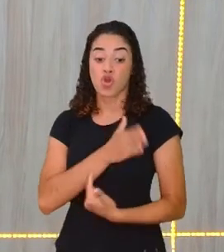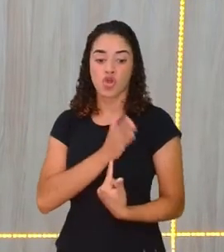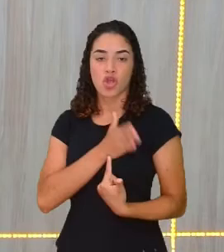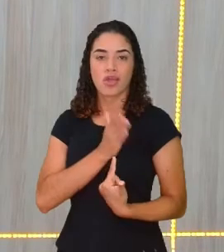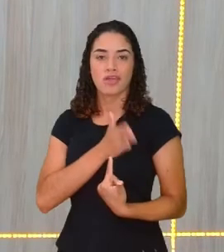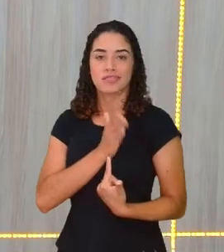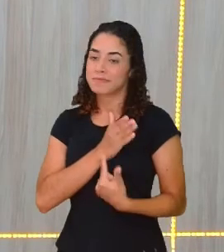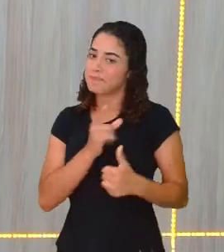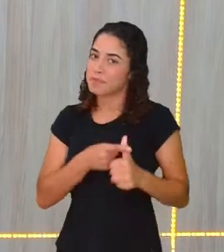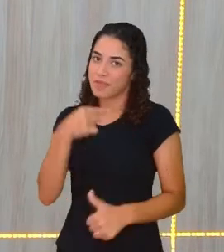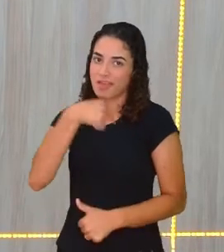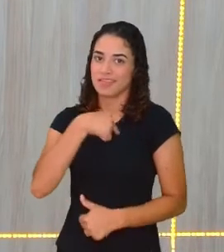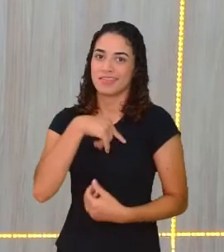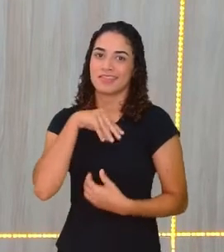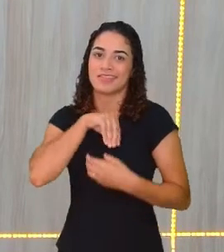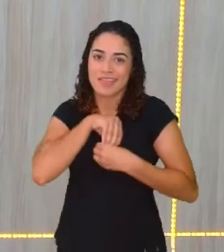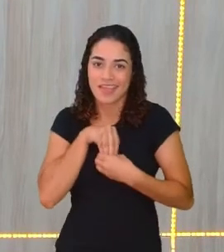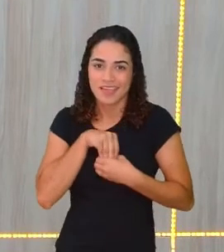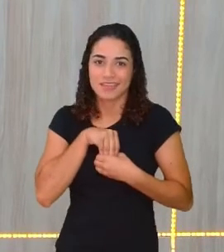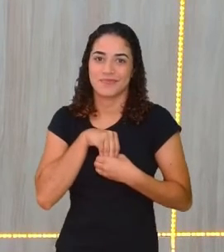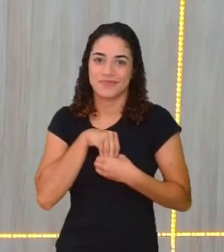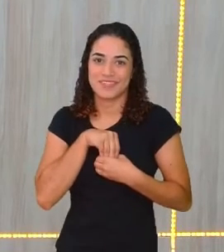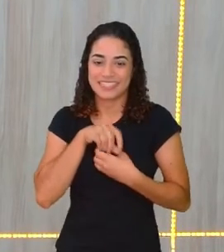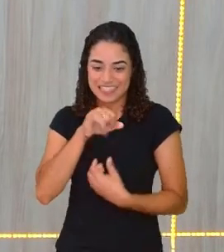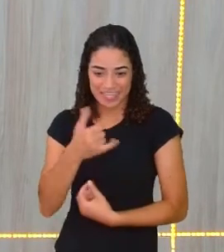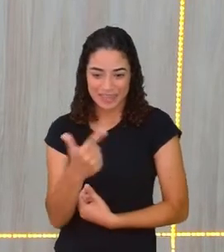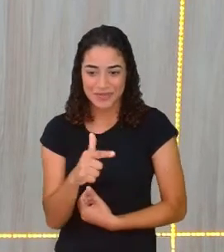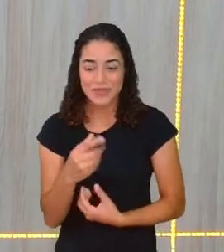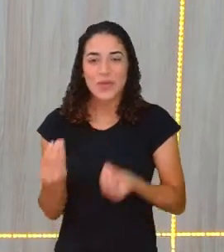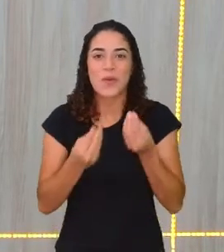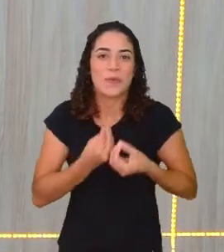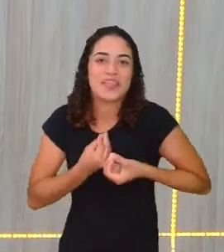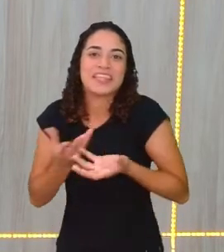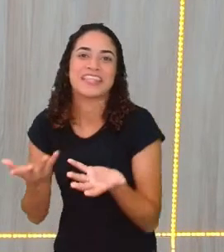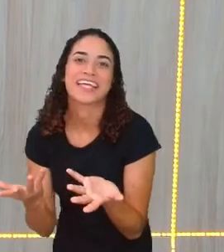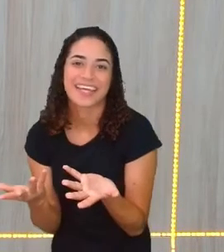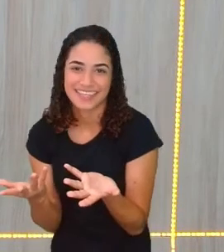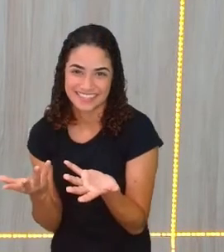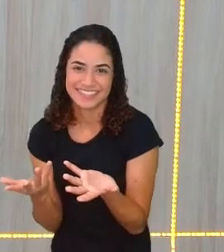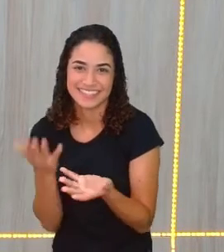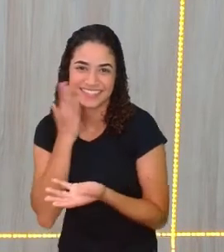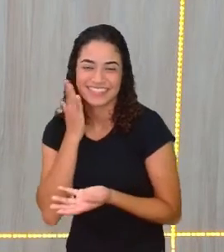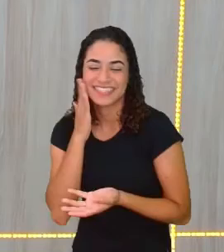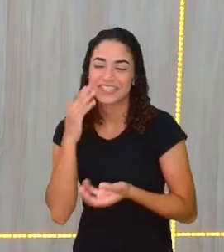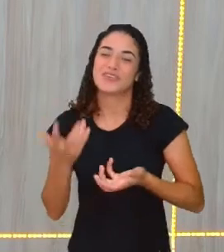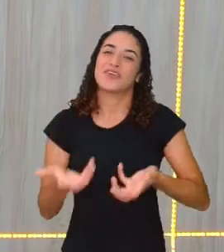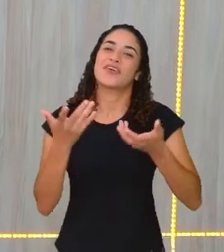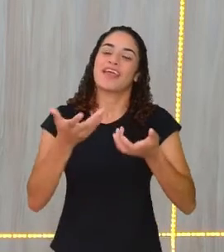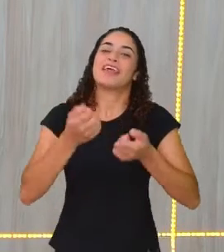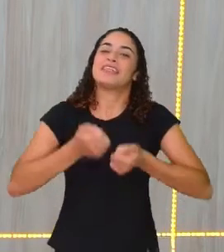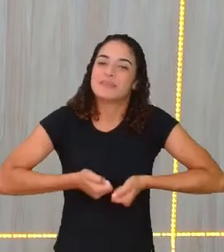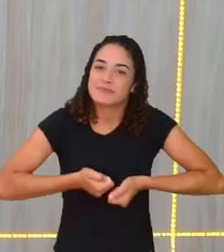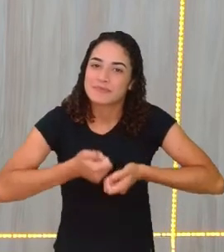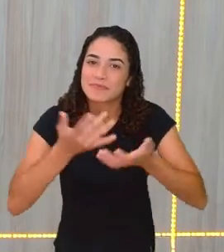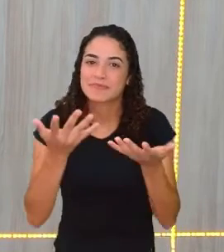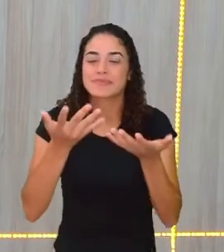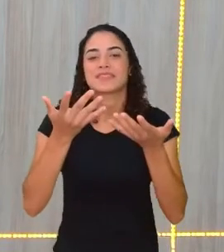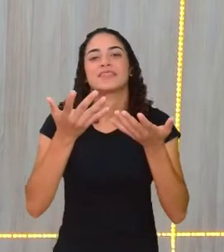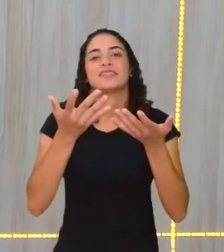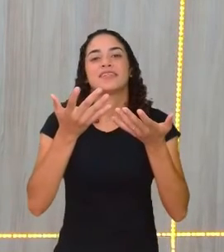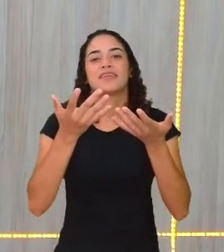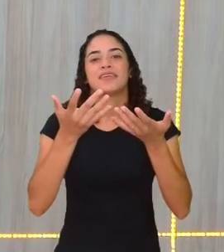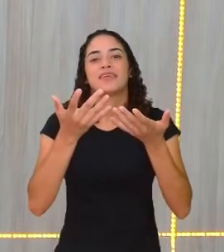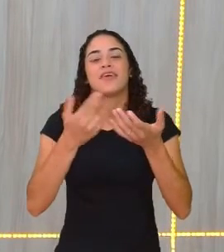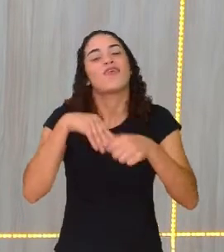os outros aquilo que existe em nós. Então, eu quero nutrir no coração de vocês, não é? E quero, é um pedido, não é?